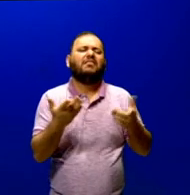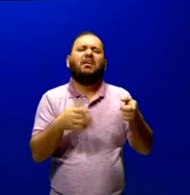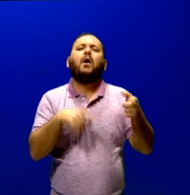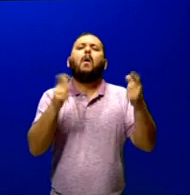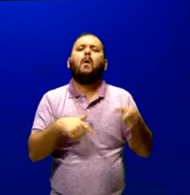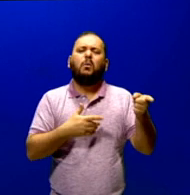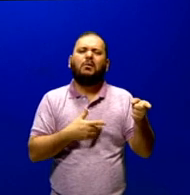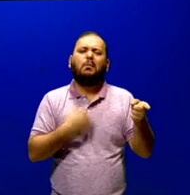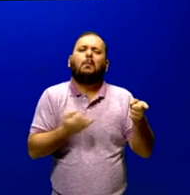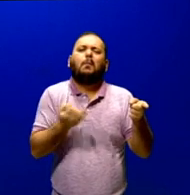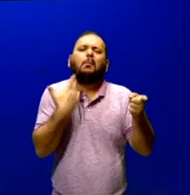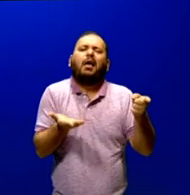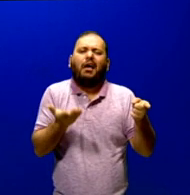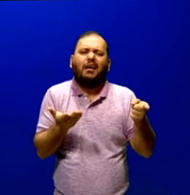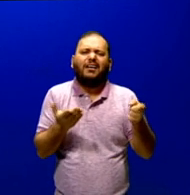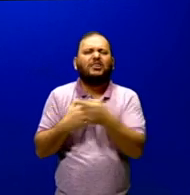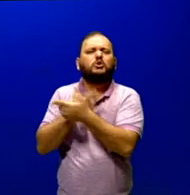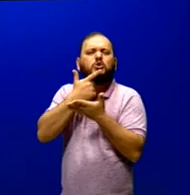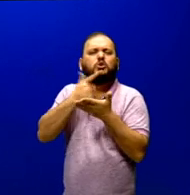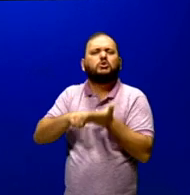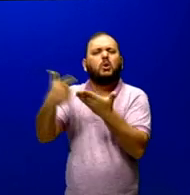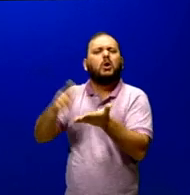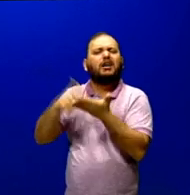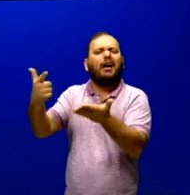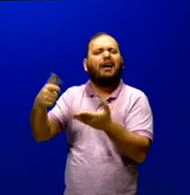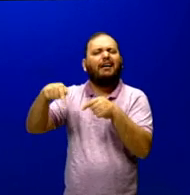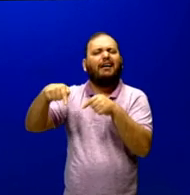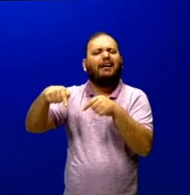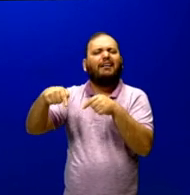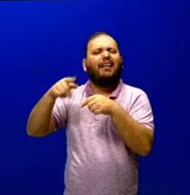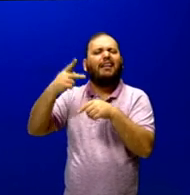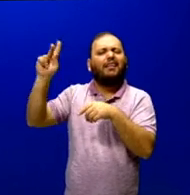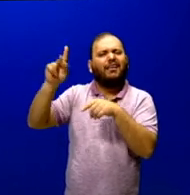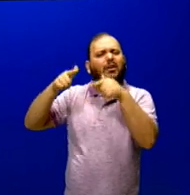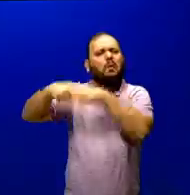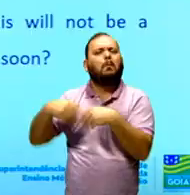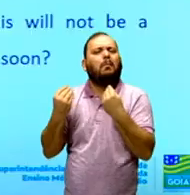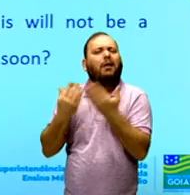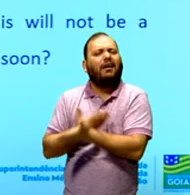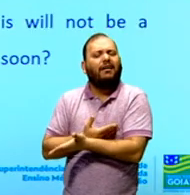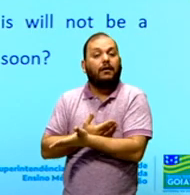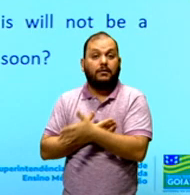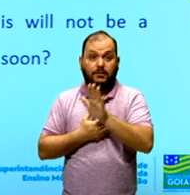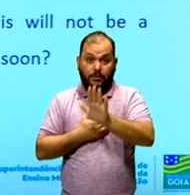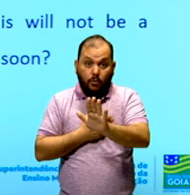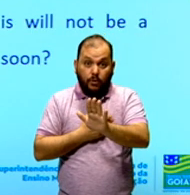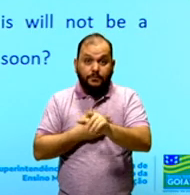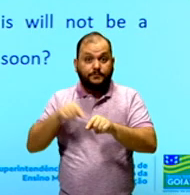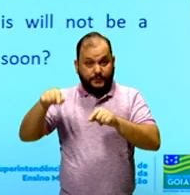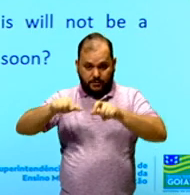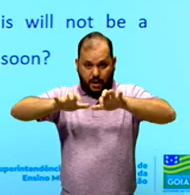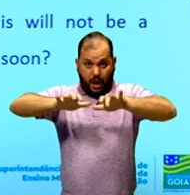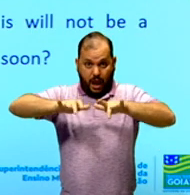britânico, eu estou falando exatamente de quê? Vocês sabem? Bom, outra informação importante. A carta foi escrita por Phil